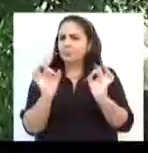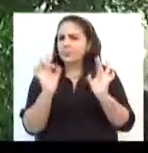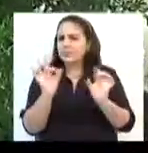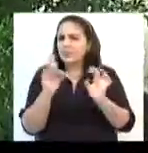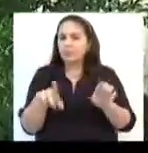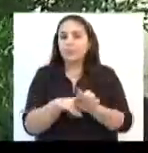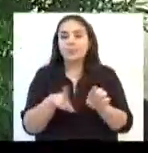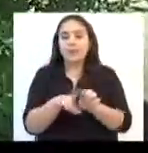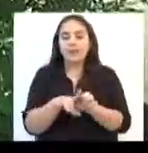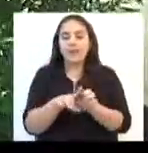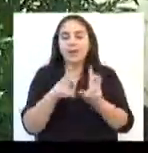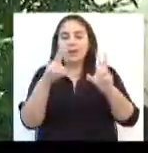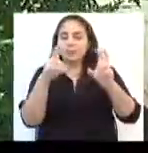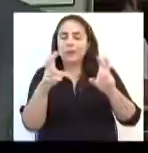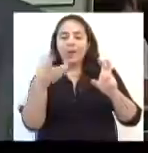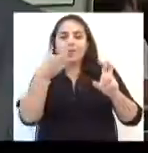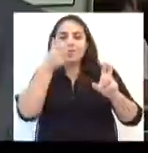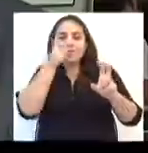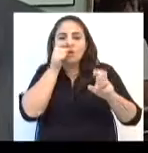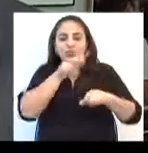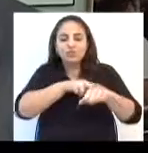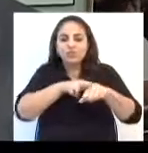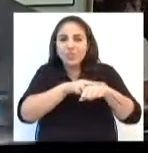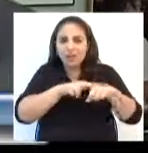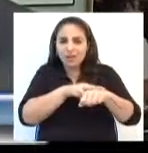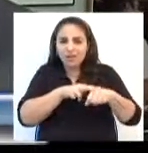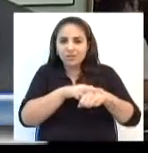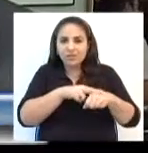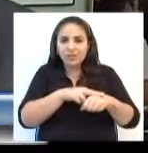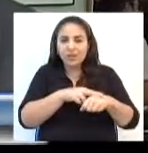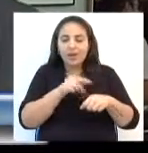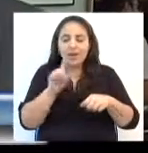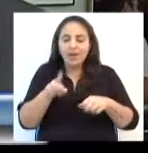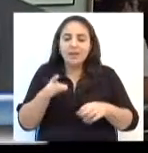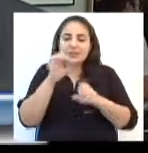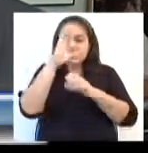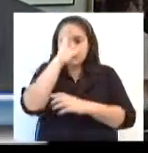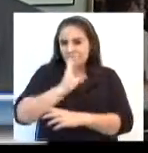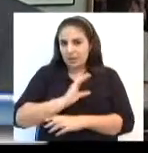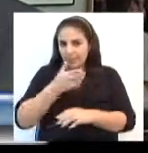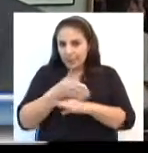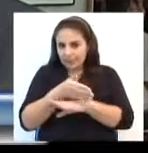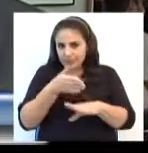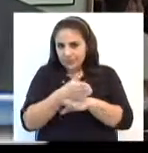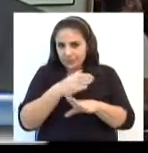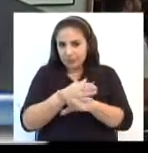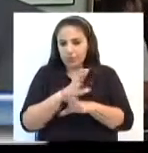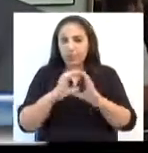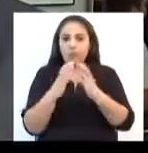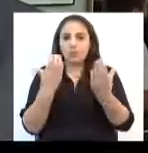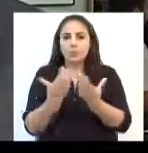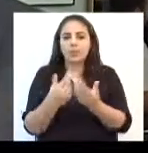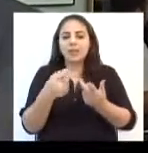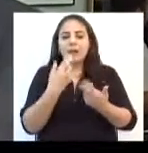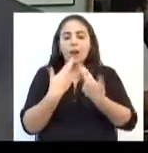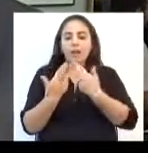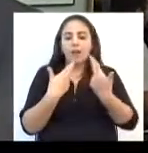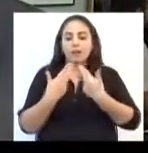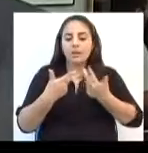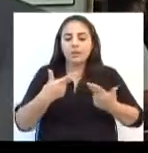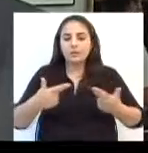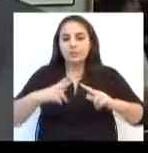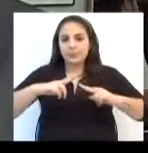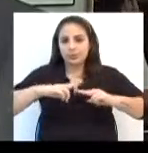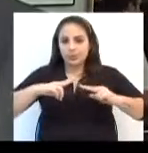Verde, ele dá um sentido de cidadania e de participação da comunidade através do público privado.